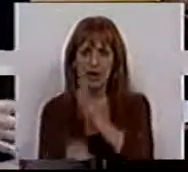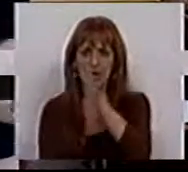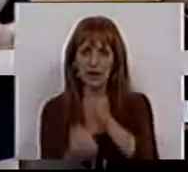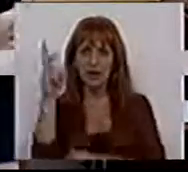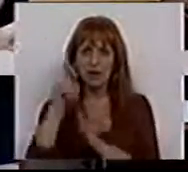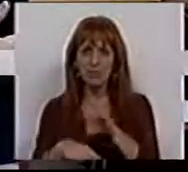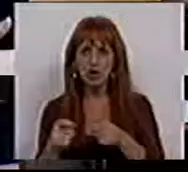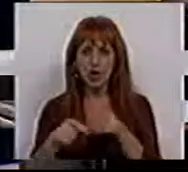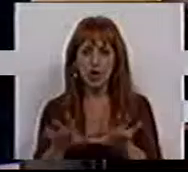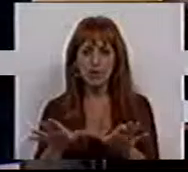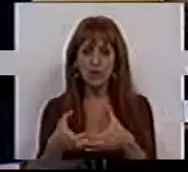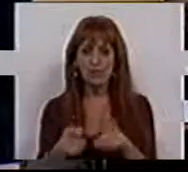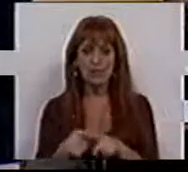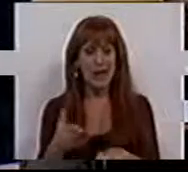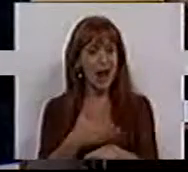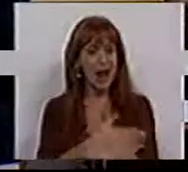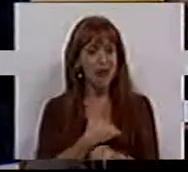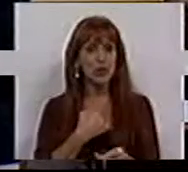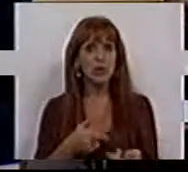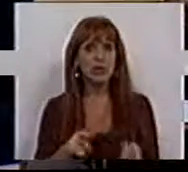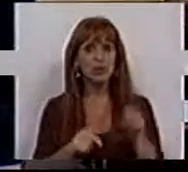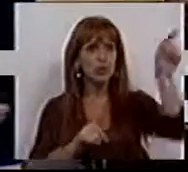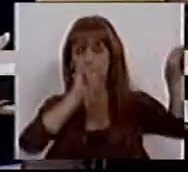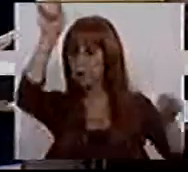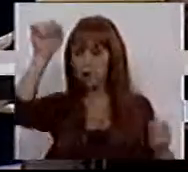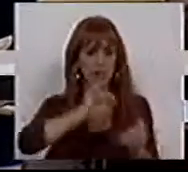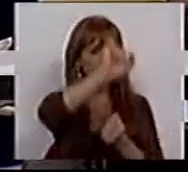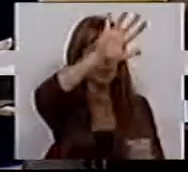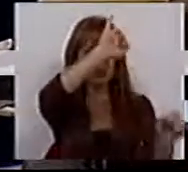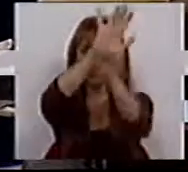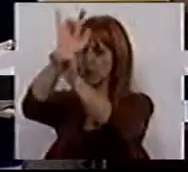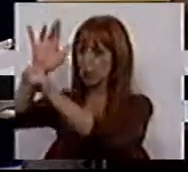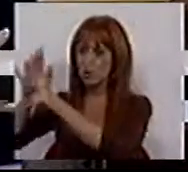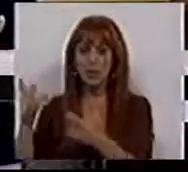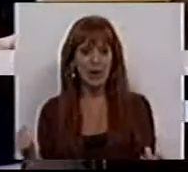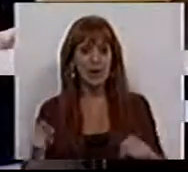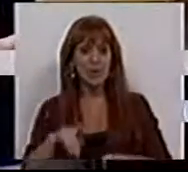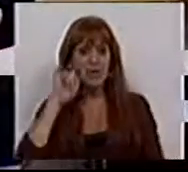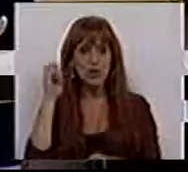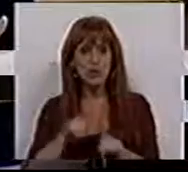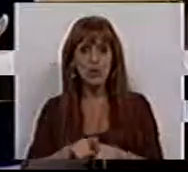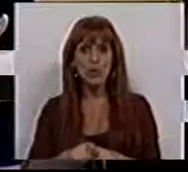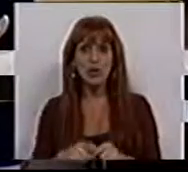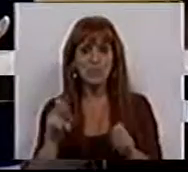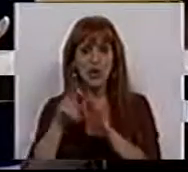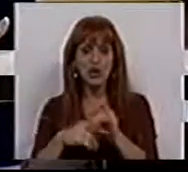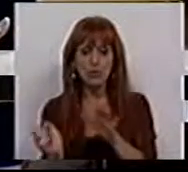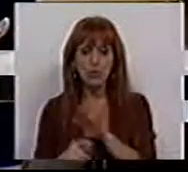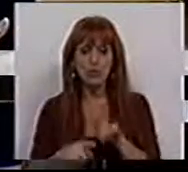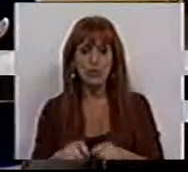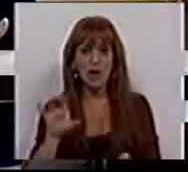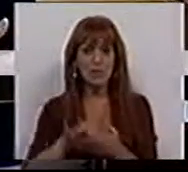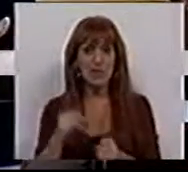dos organismos de investimento coletivo, anteriormente estavam dispersos por outros diplomas, e revê também o regime dos fundos de capital de risco.